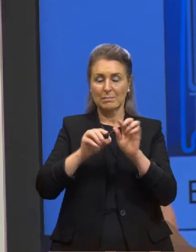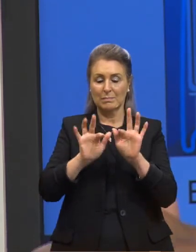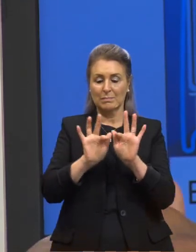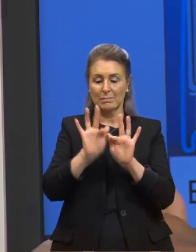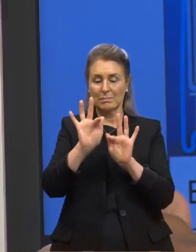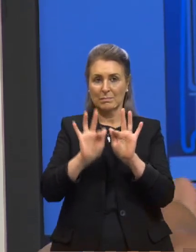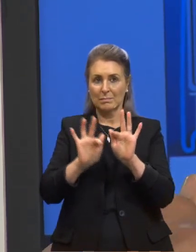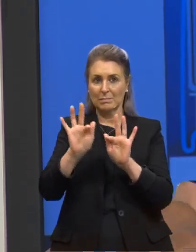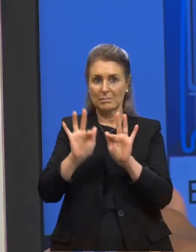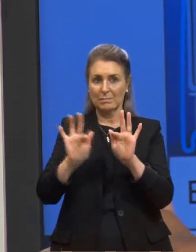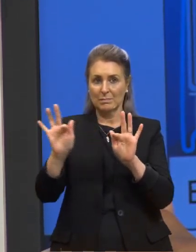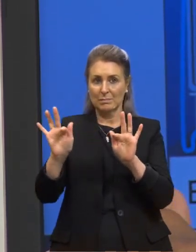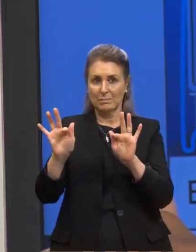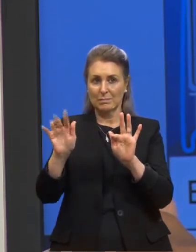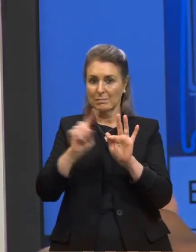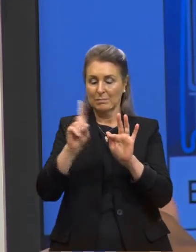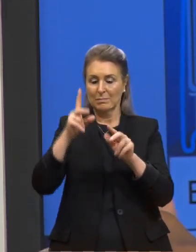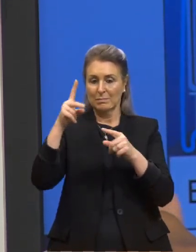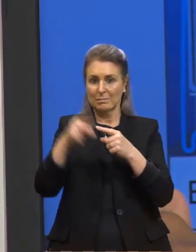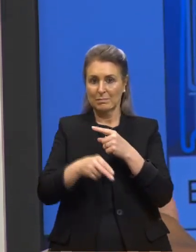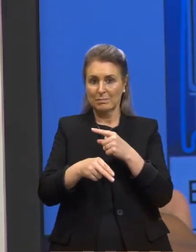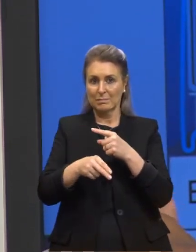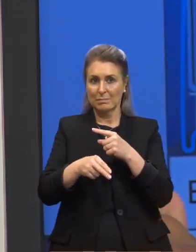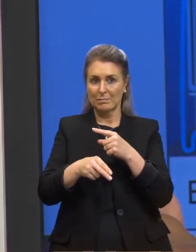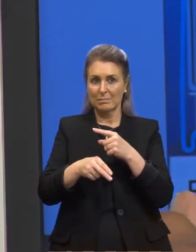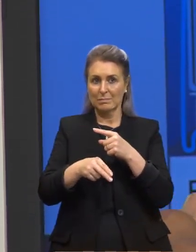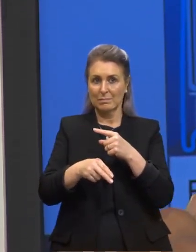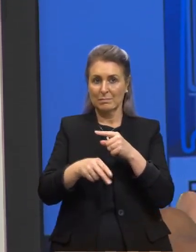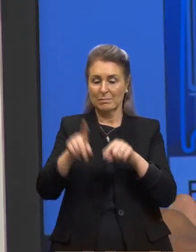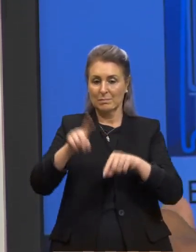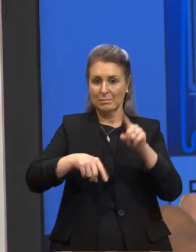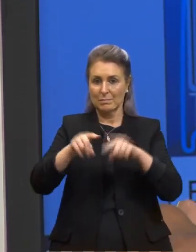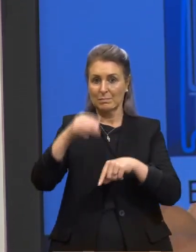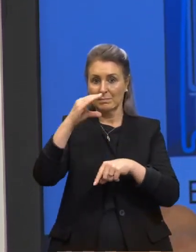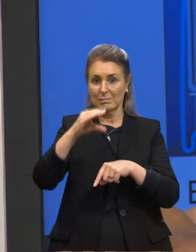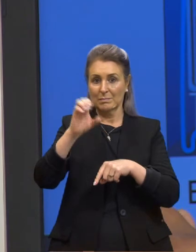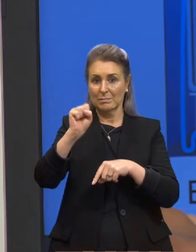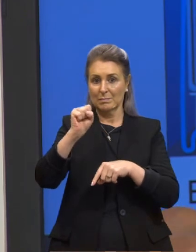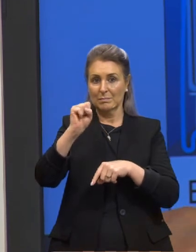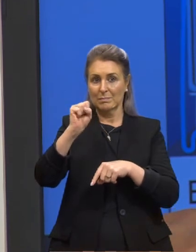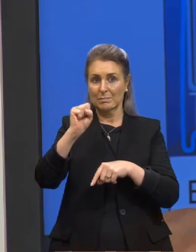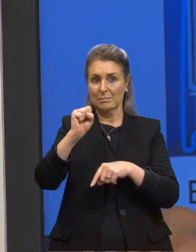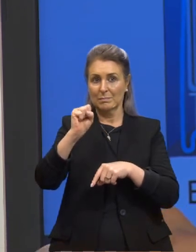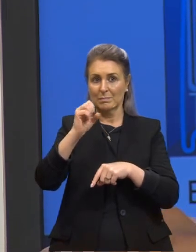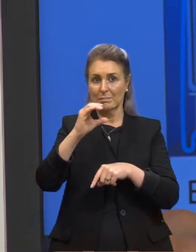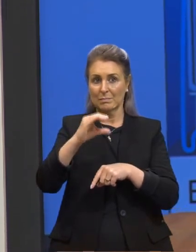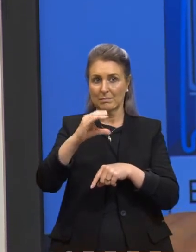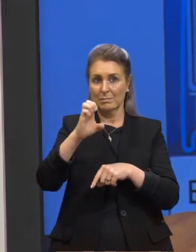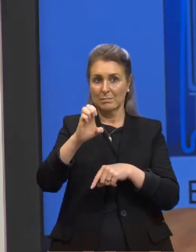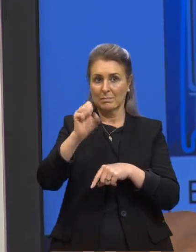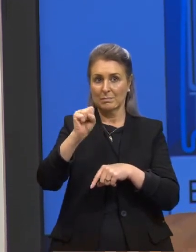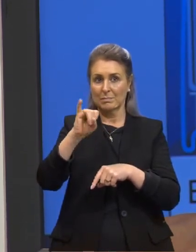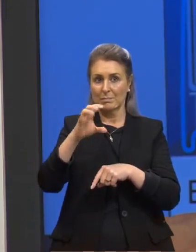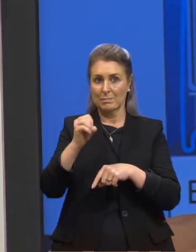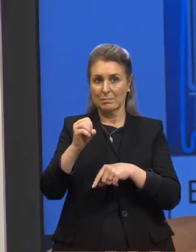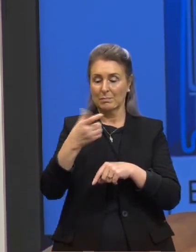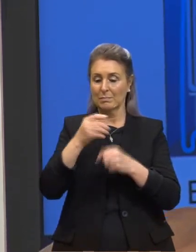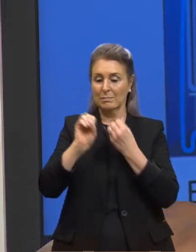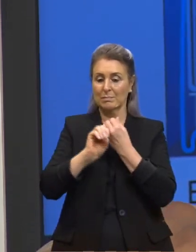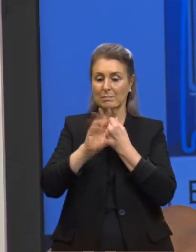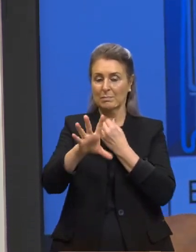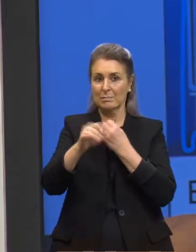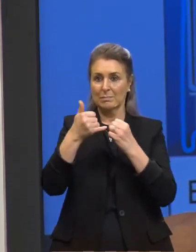que não é a frequência de corte do material, que nesse caso é o Césio, né, não vai ter emissão de energia.